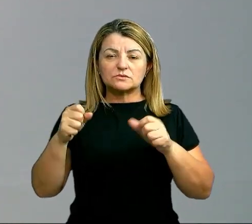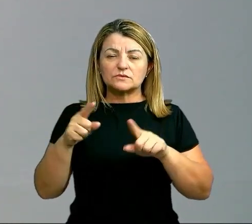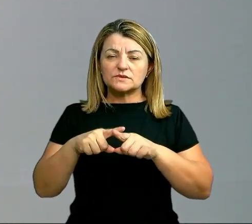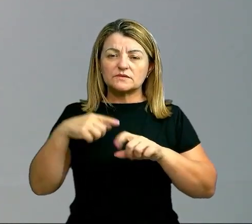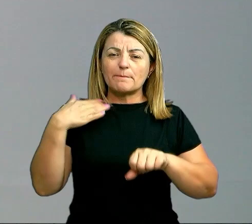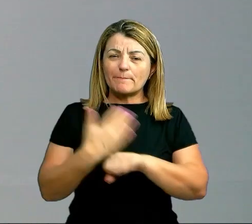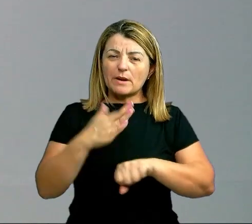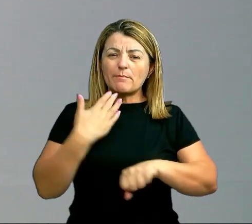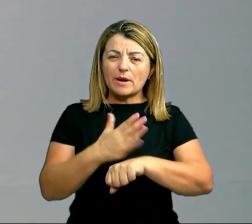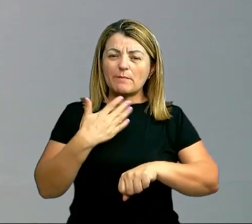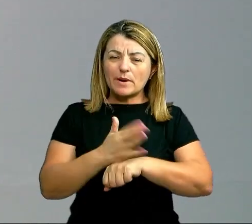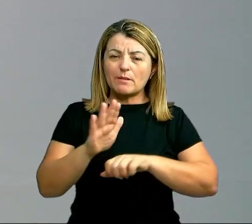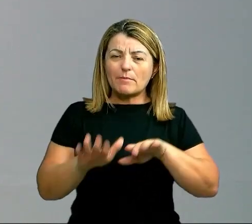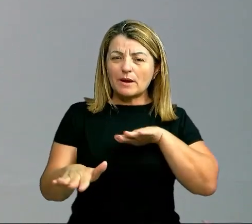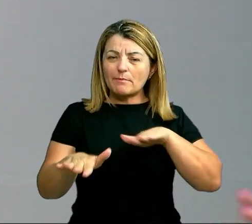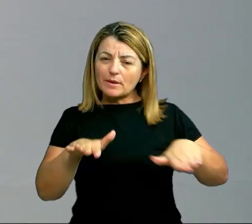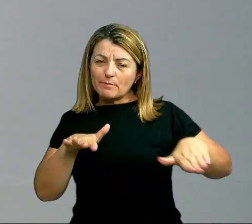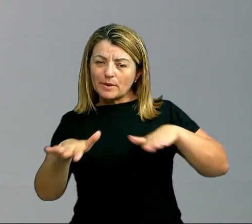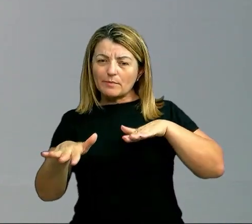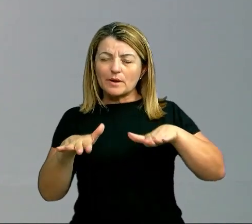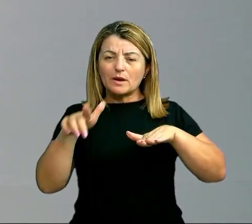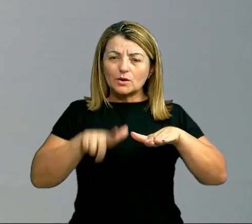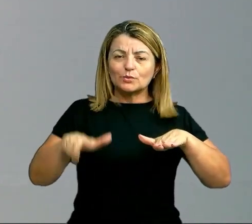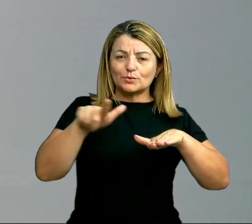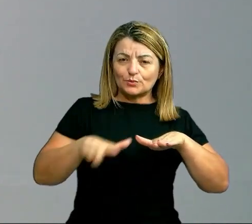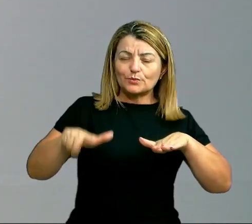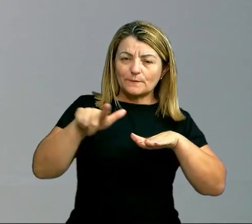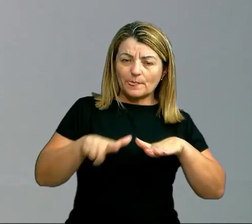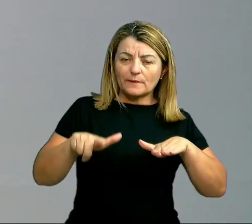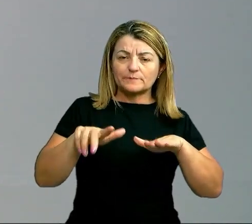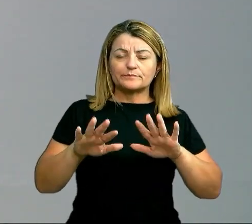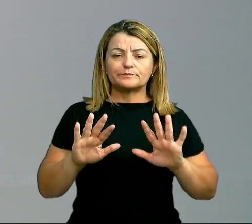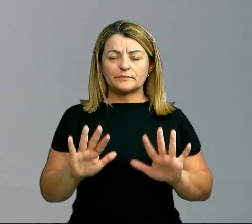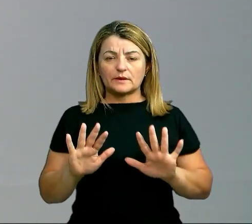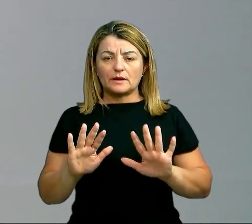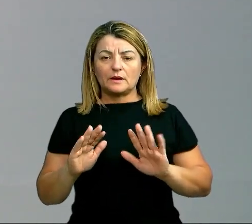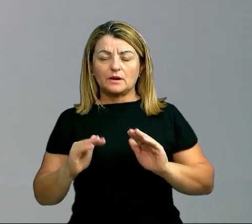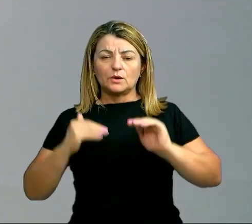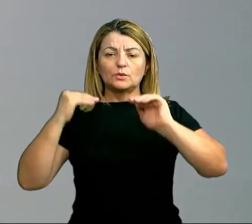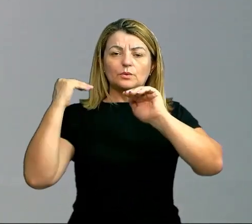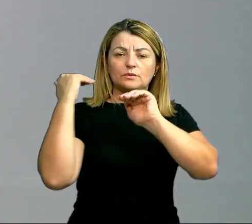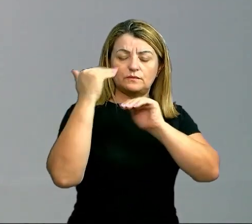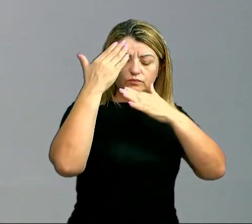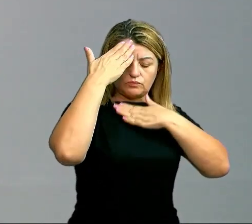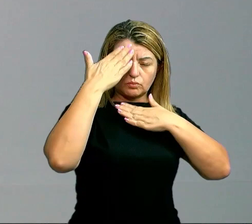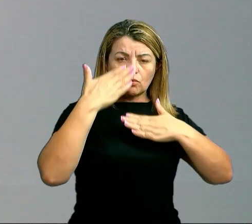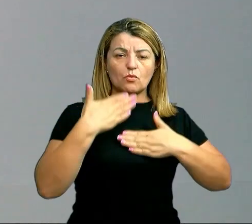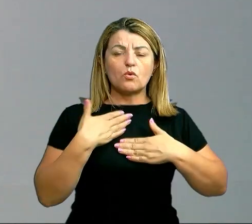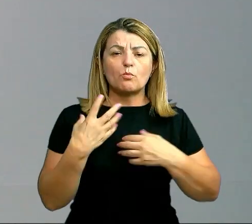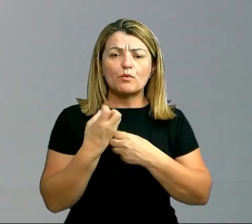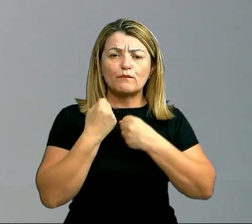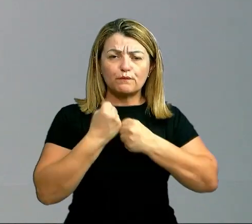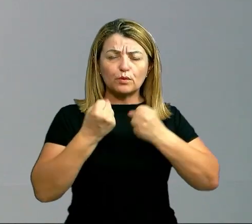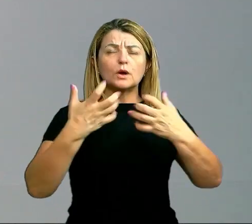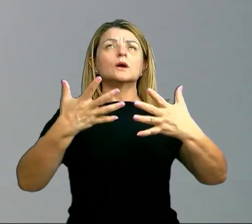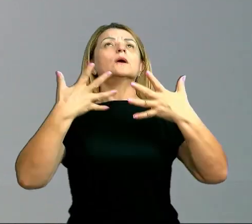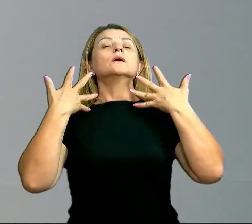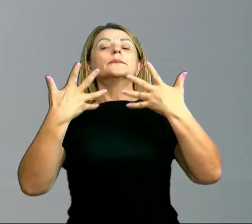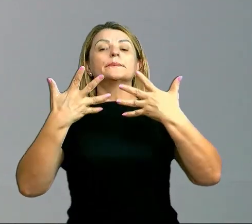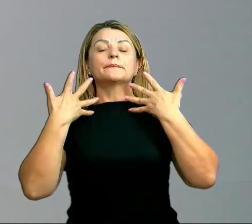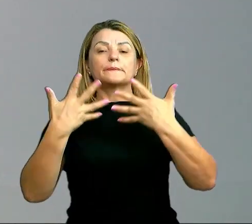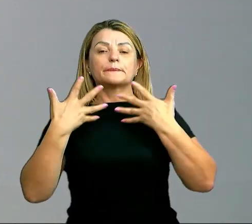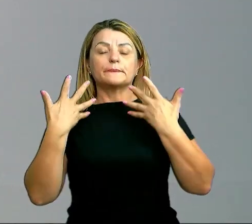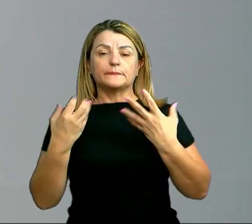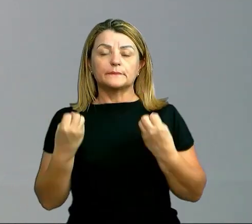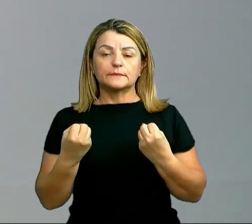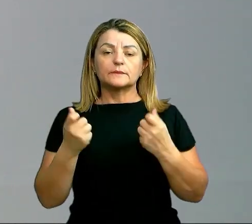exercícios repetitivos. Essa temperatura que é elevada no seu corpo, ou a variação de temperatura que ocorre no seu